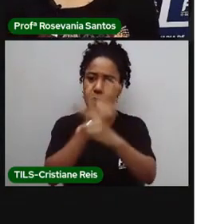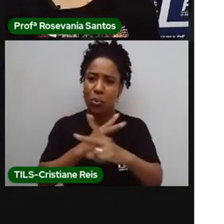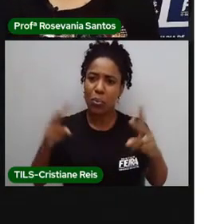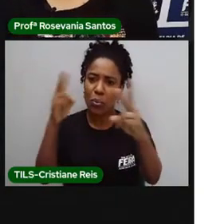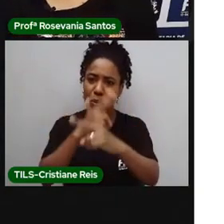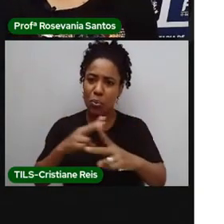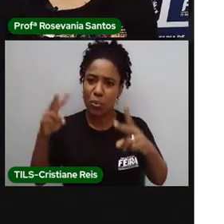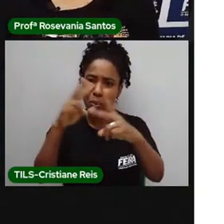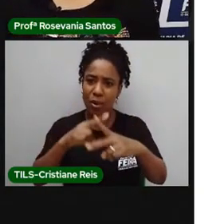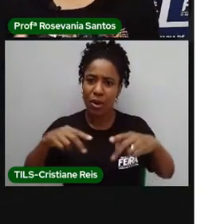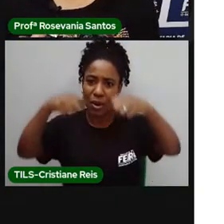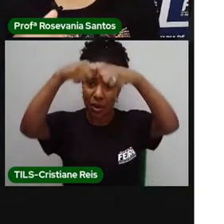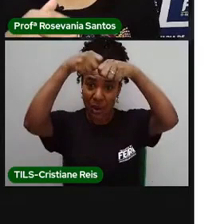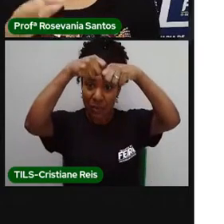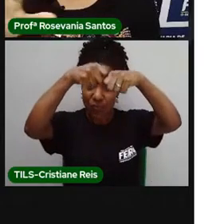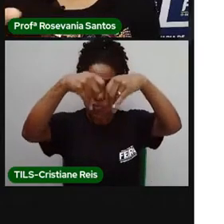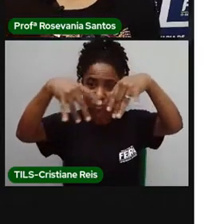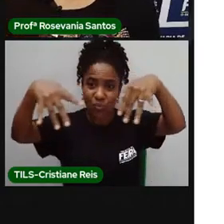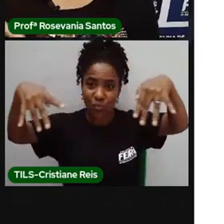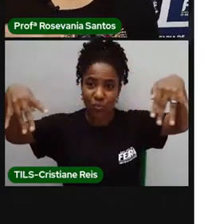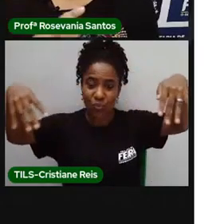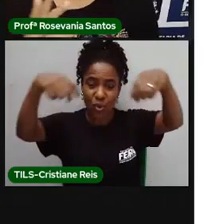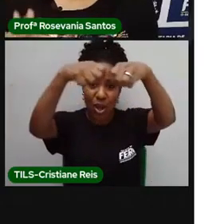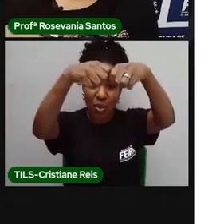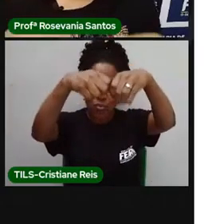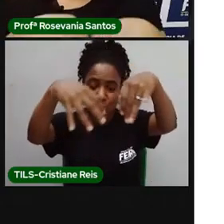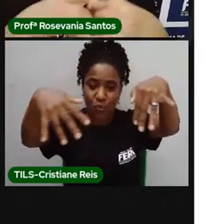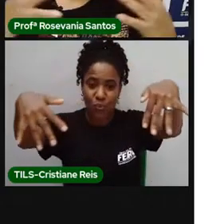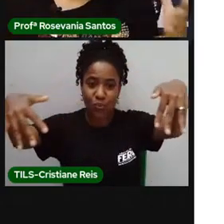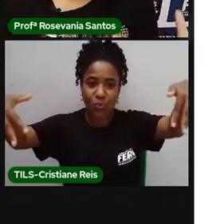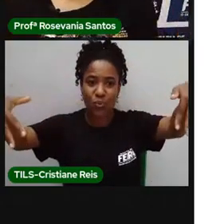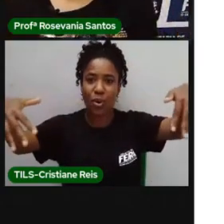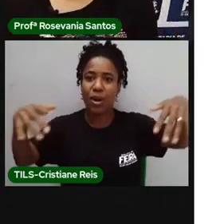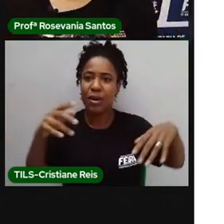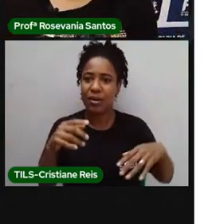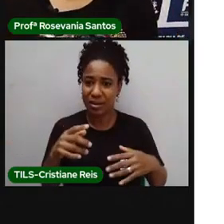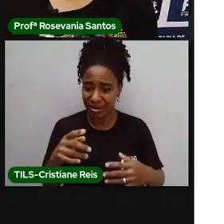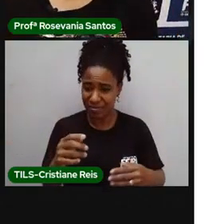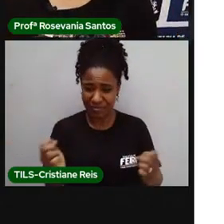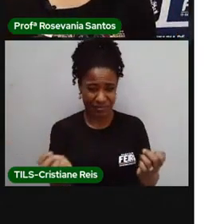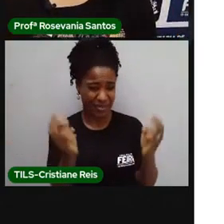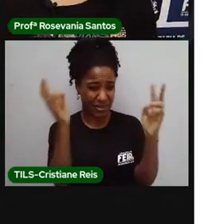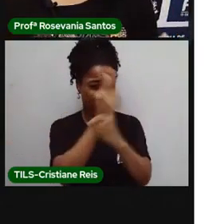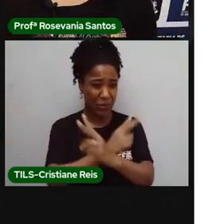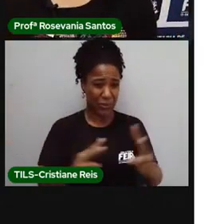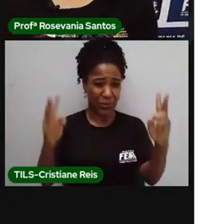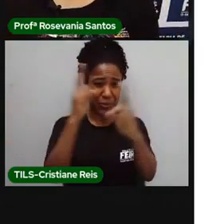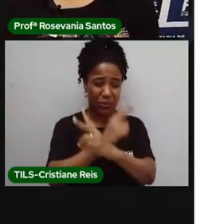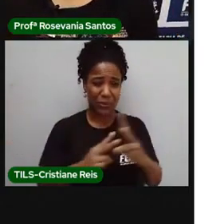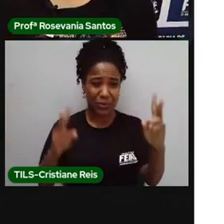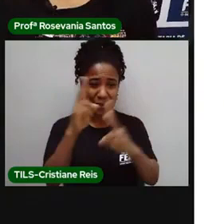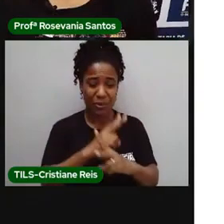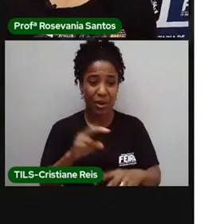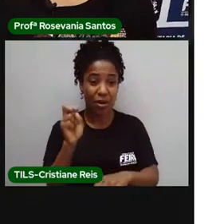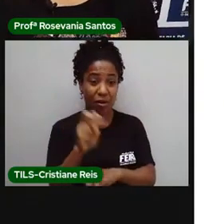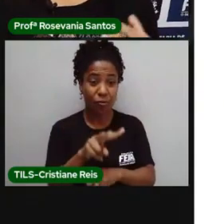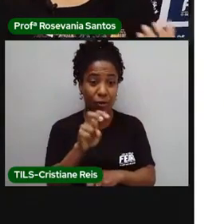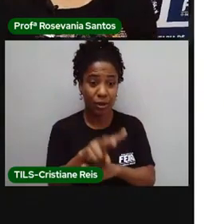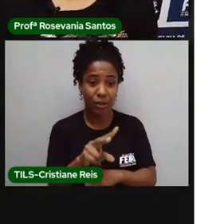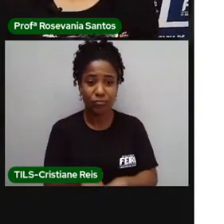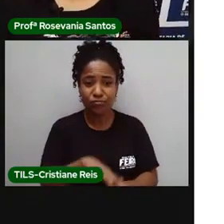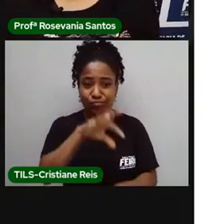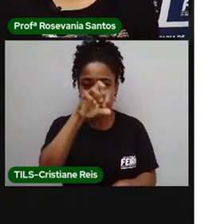né? Para outra pessoa. Então, praticamente, eles estão respirando isso aí. Aí vem essa questão.